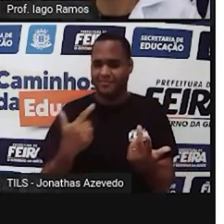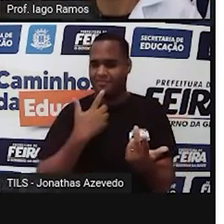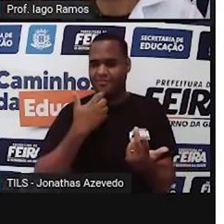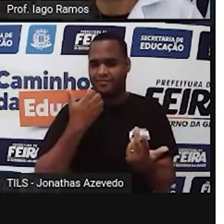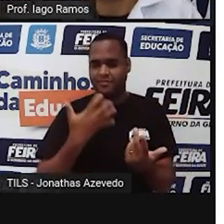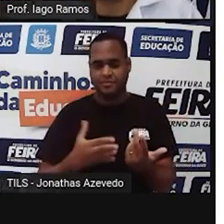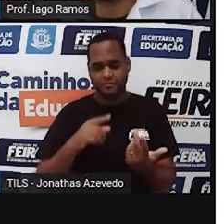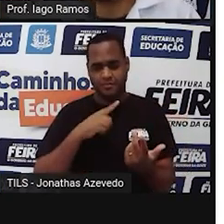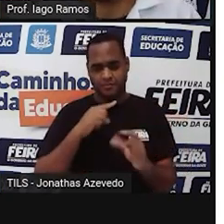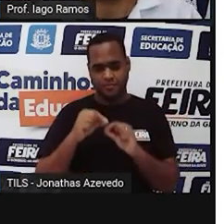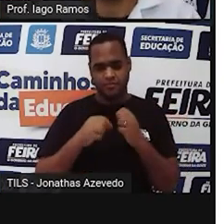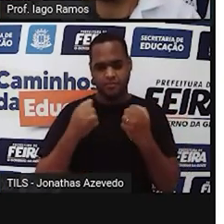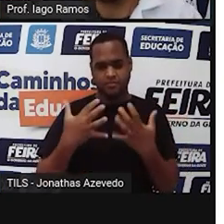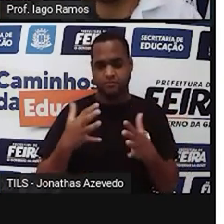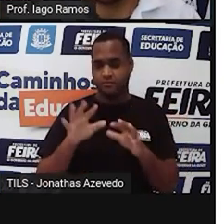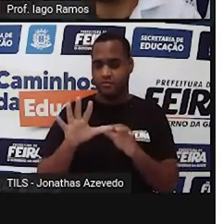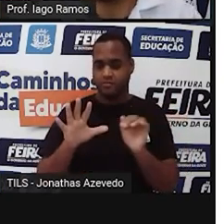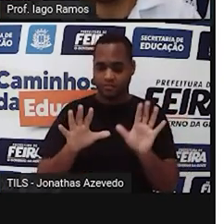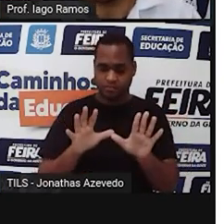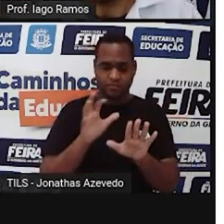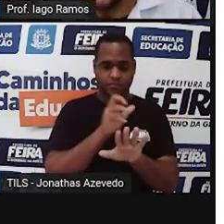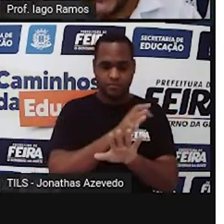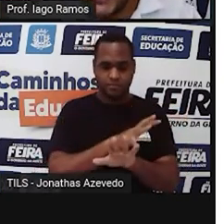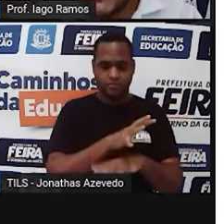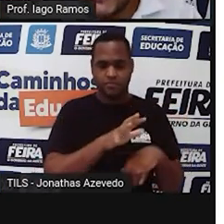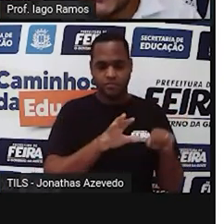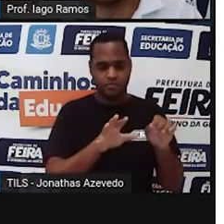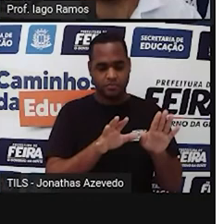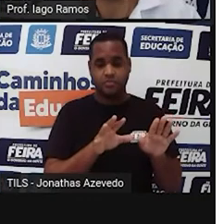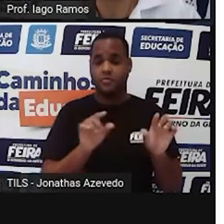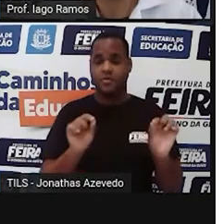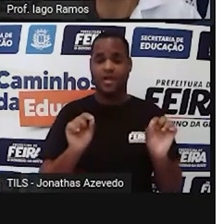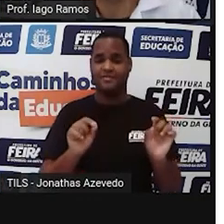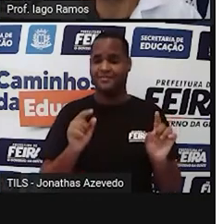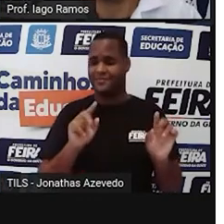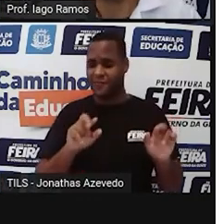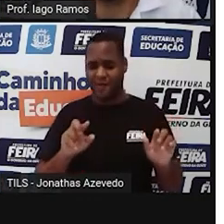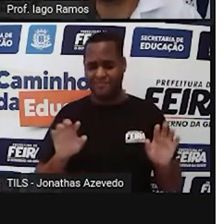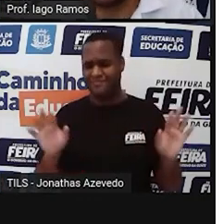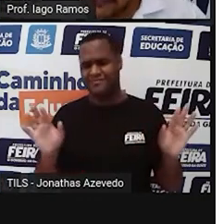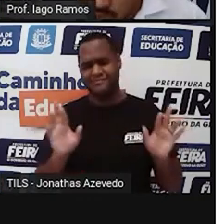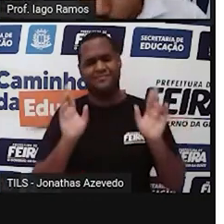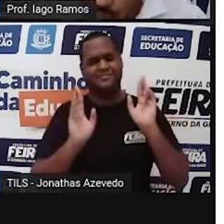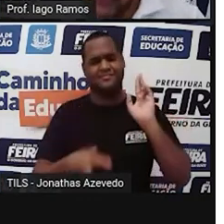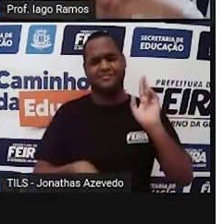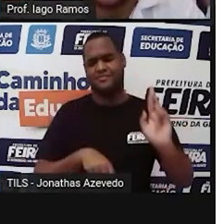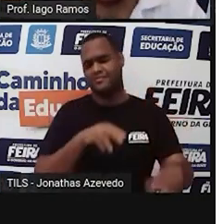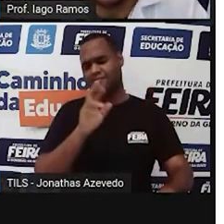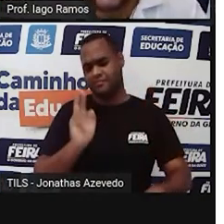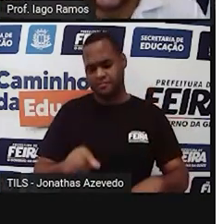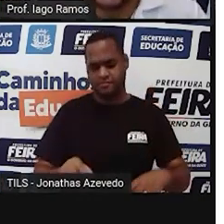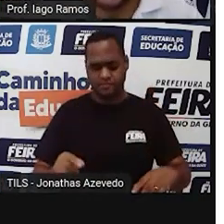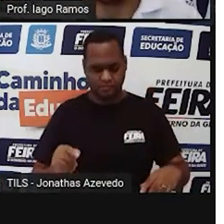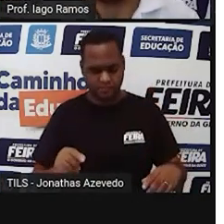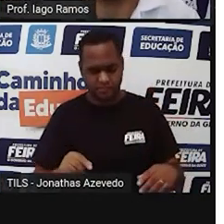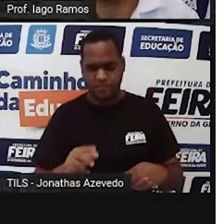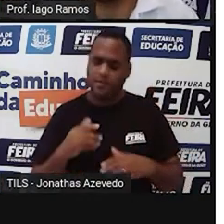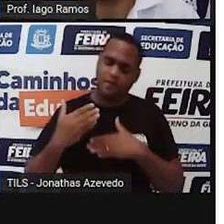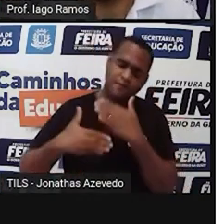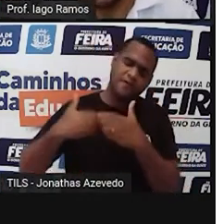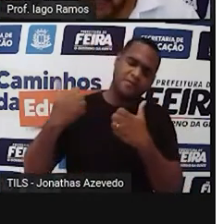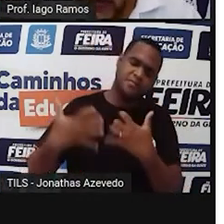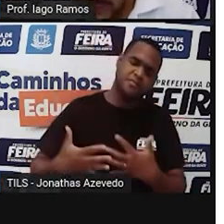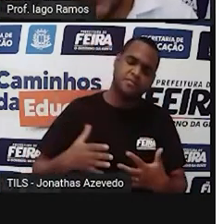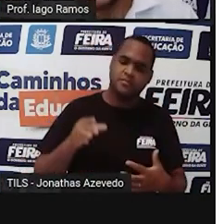Que os palmos da mão da outra pessoa. Mas, né? Claro que com muito, muito tempo depois,